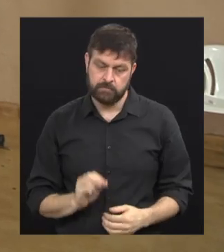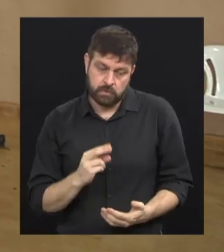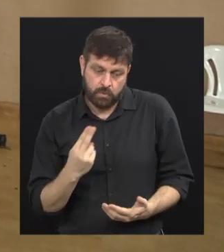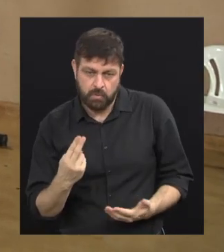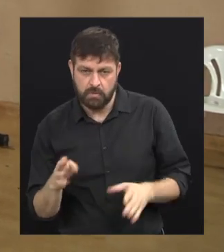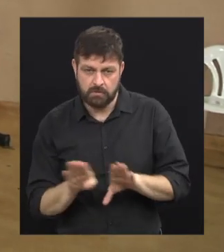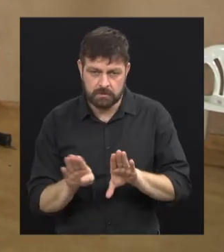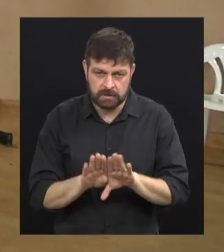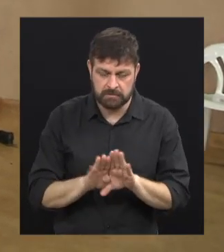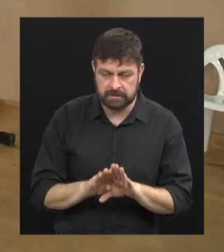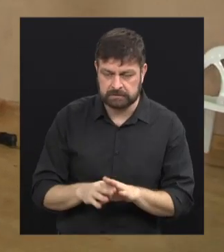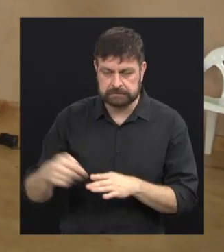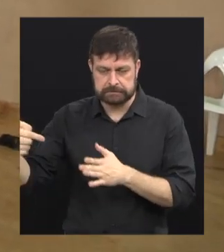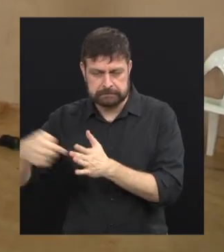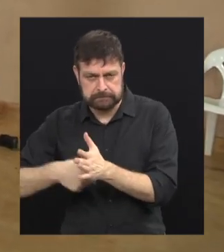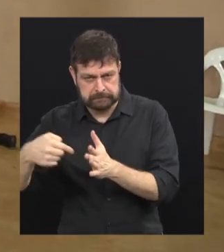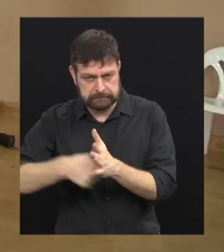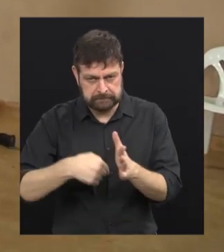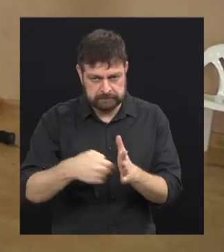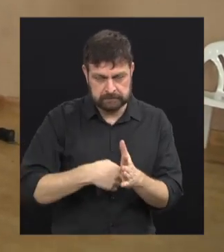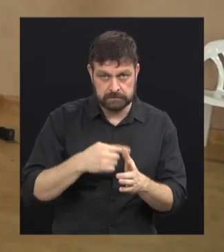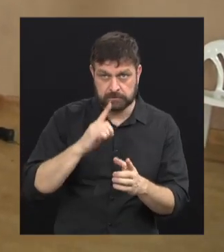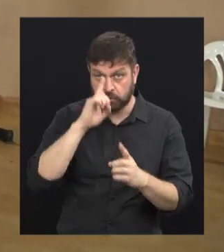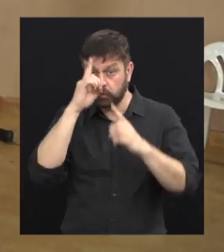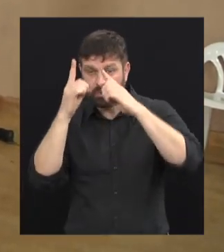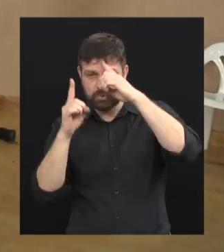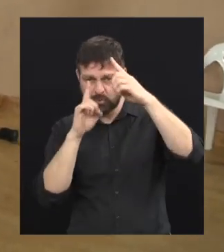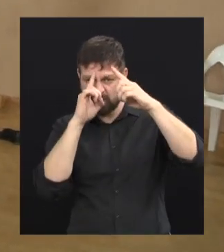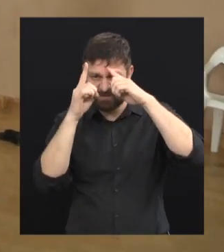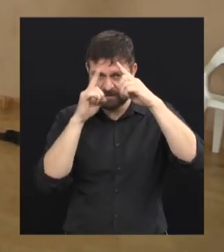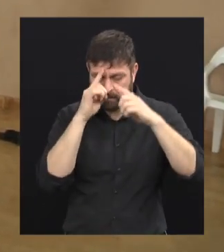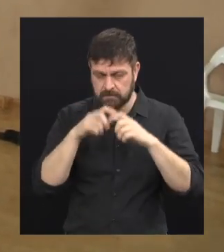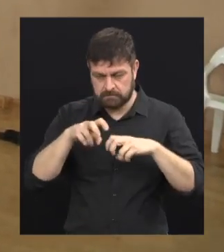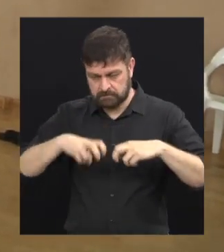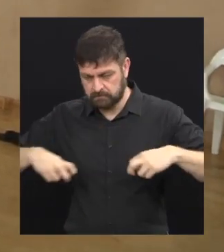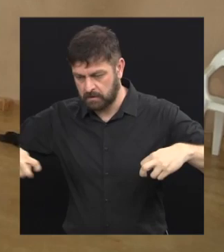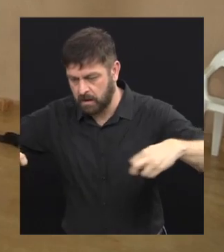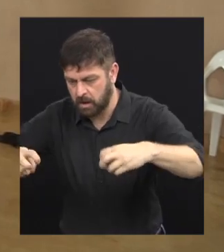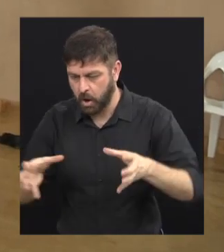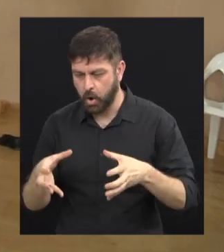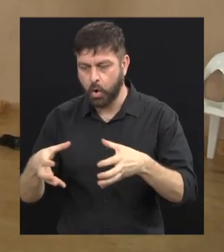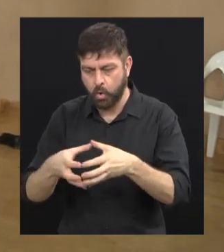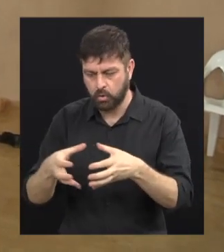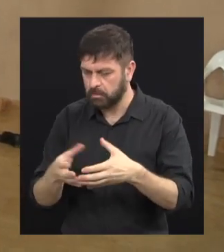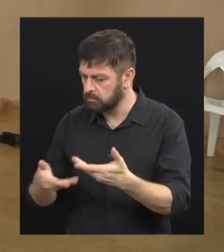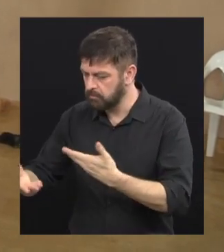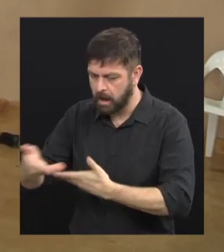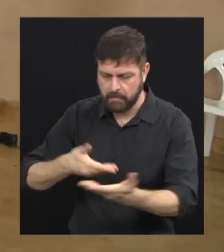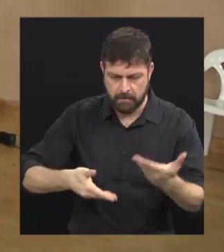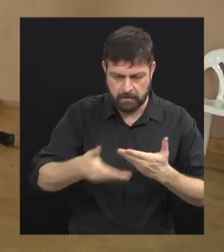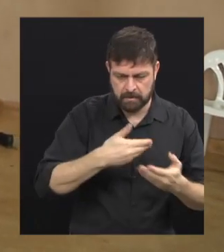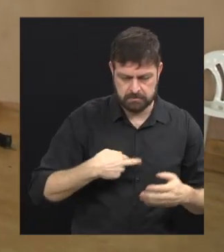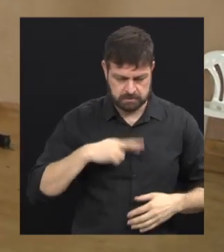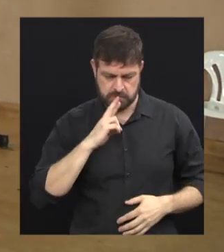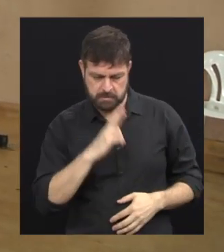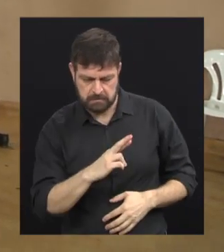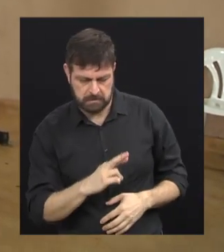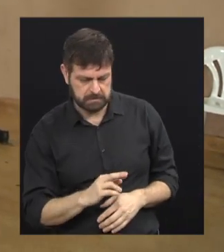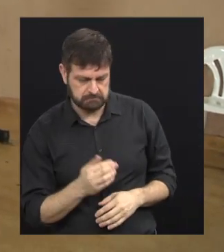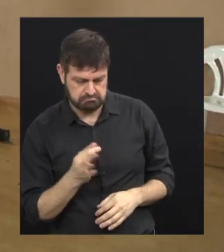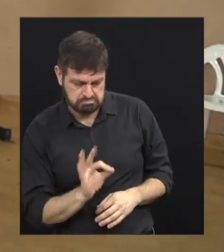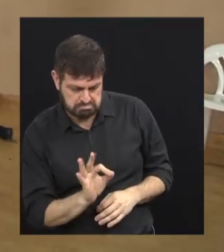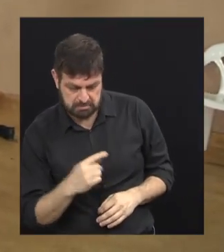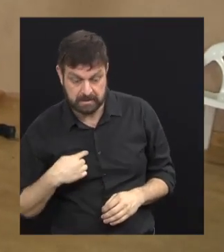quando é algumas perguntas, algumas dúvidas que eles têm. Aí eu faço a discussão entre grupo mesmo. Se eu não sei responder, eu dou uma